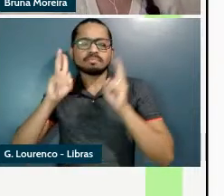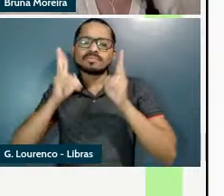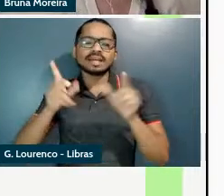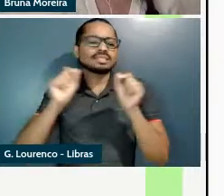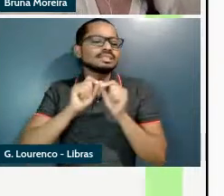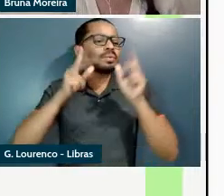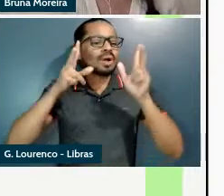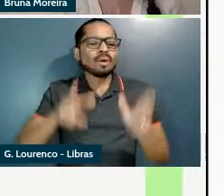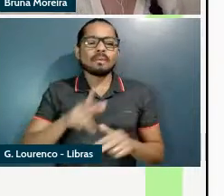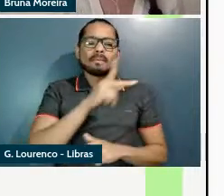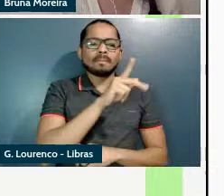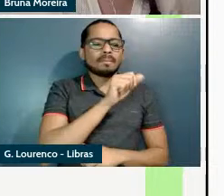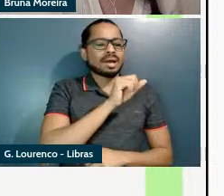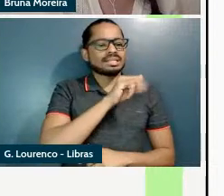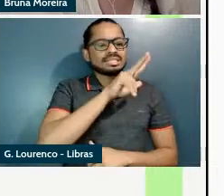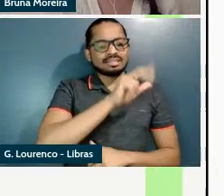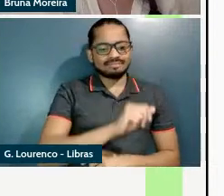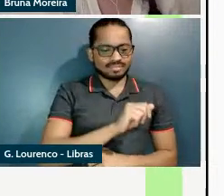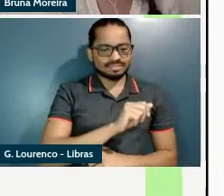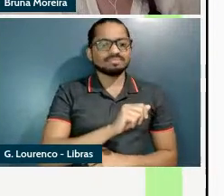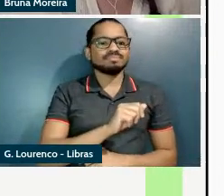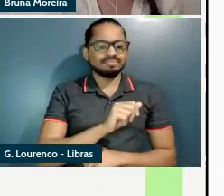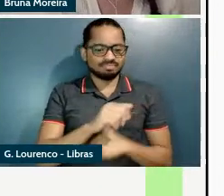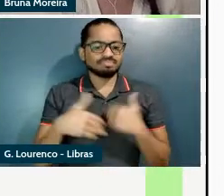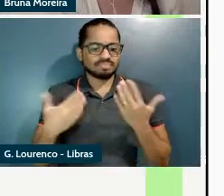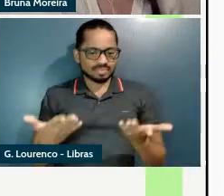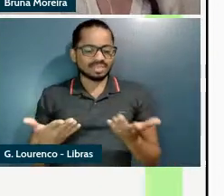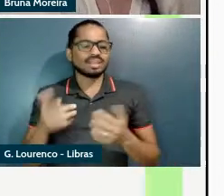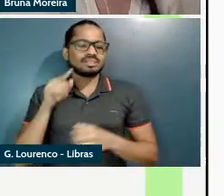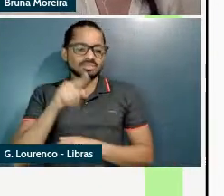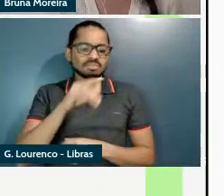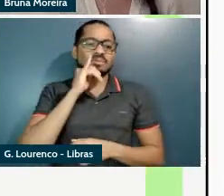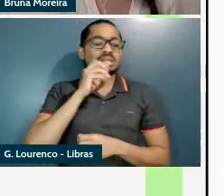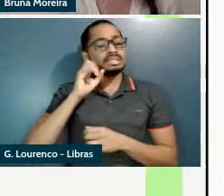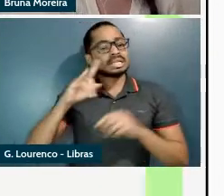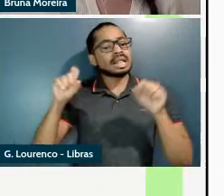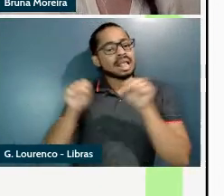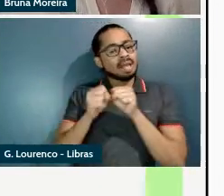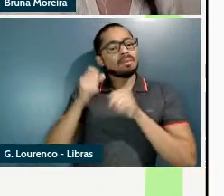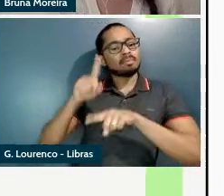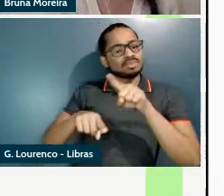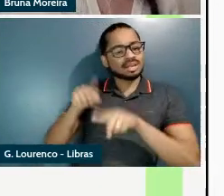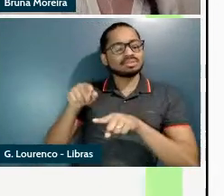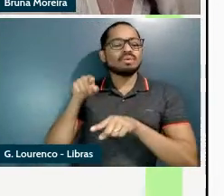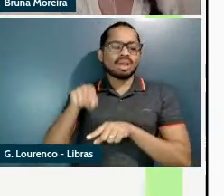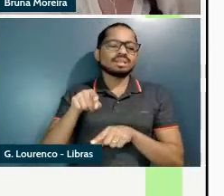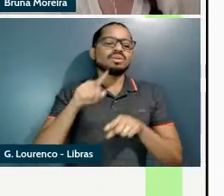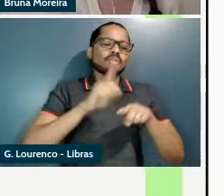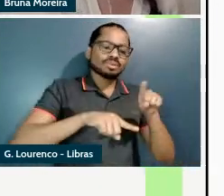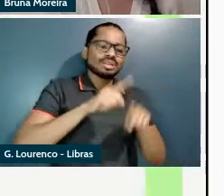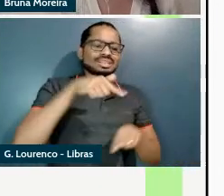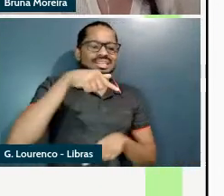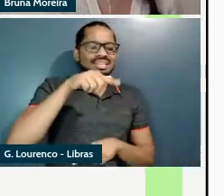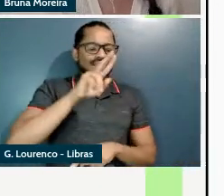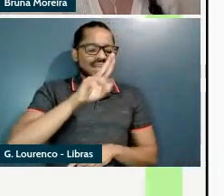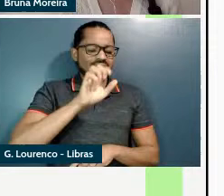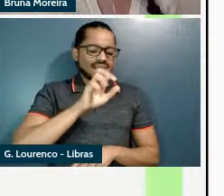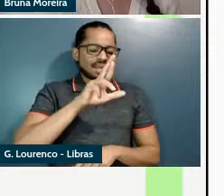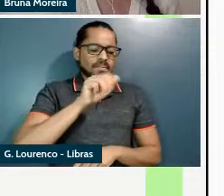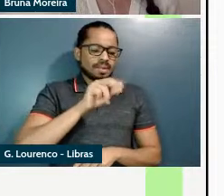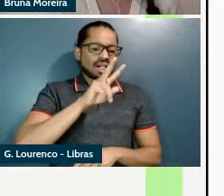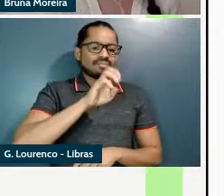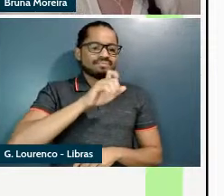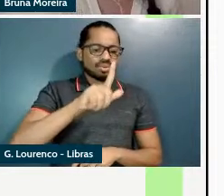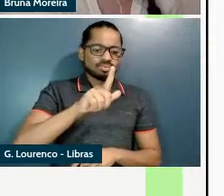quebrável faz a externalização complemento do verbo e também faz a mudança de categoria de verbo para